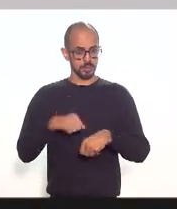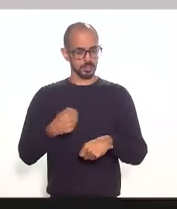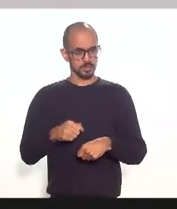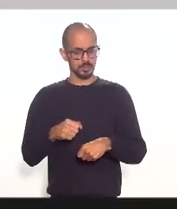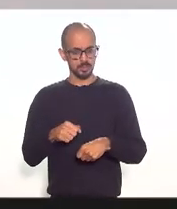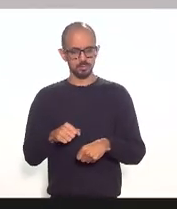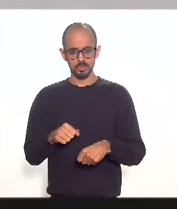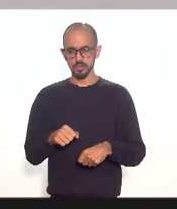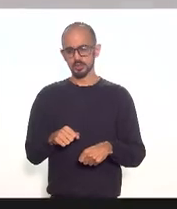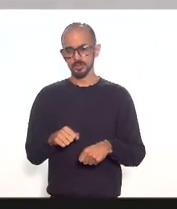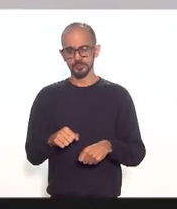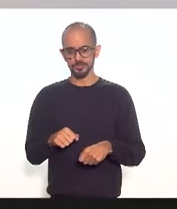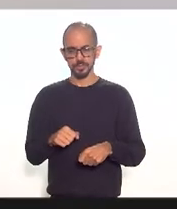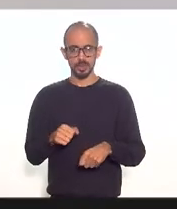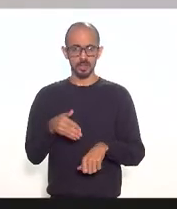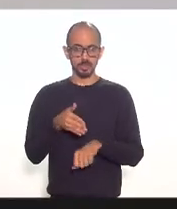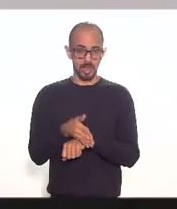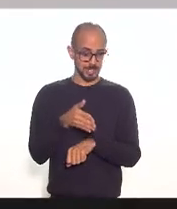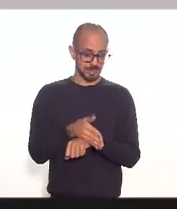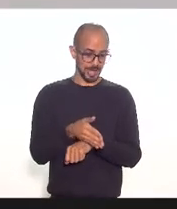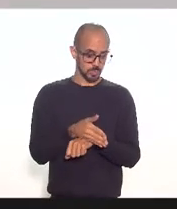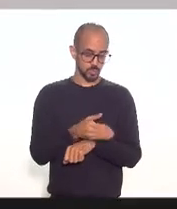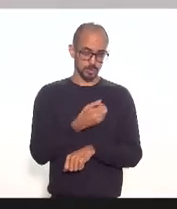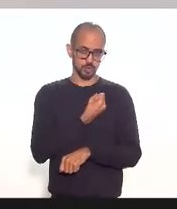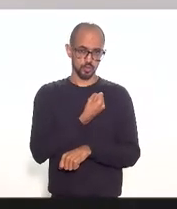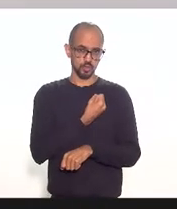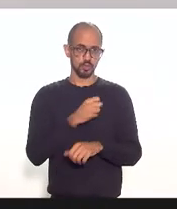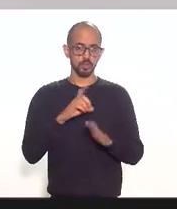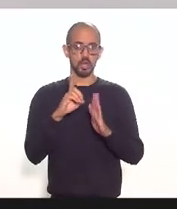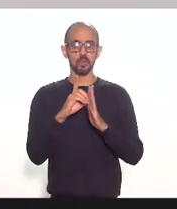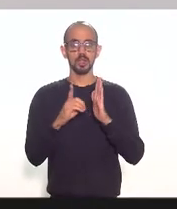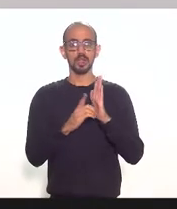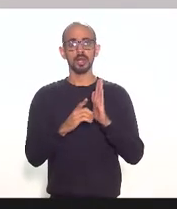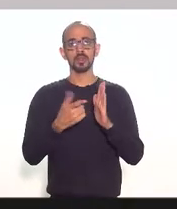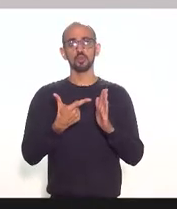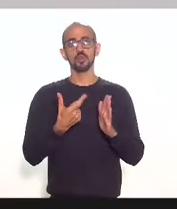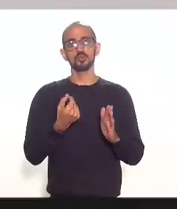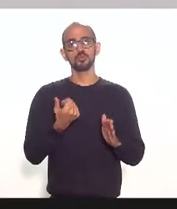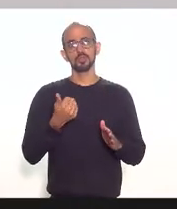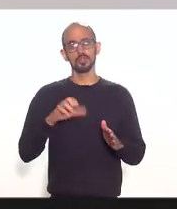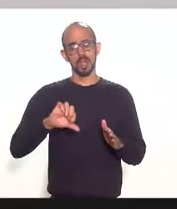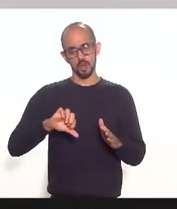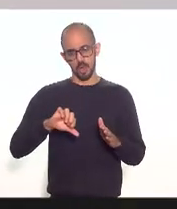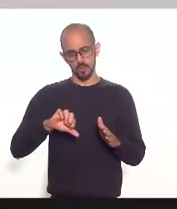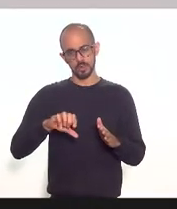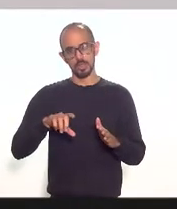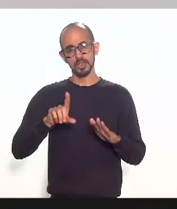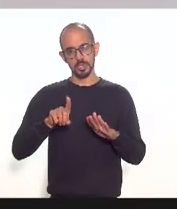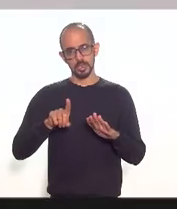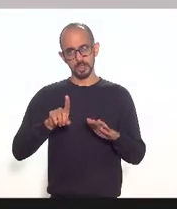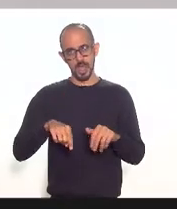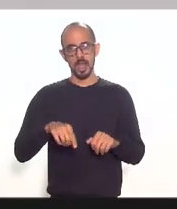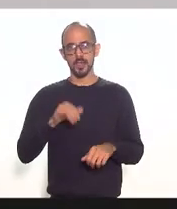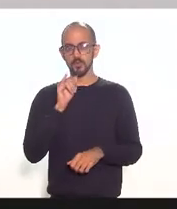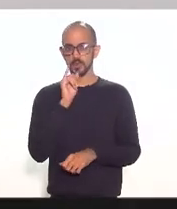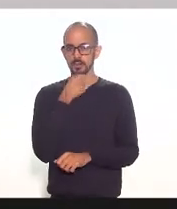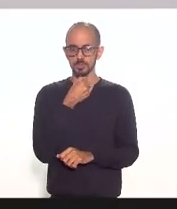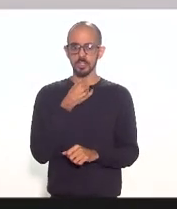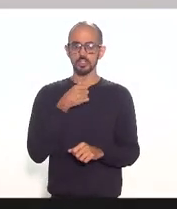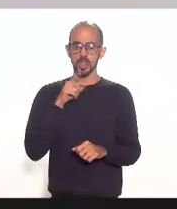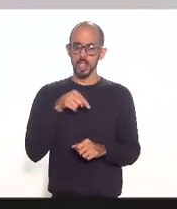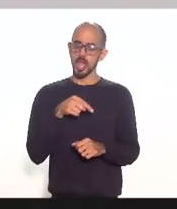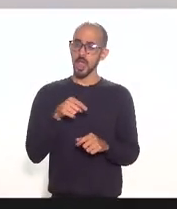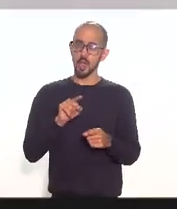esses números ou formular esses números o decreto de 2019 que fatalmente foi objeto de um